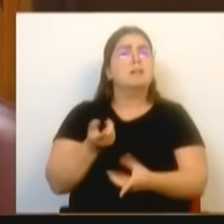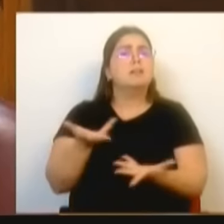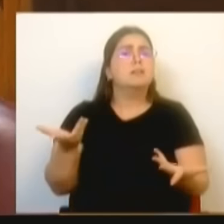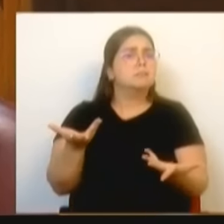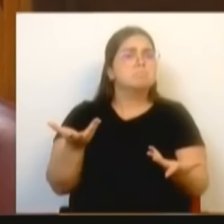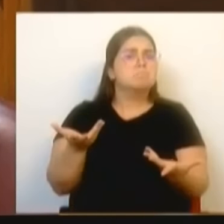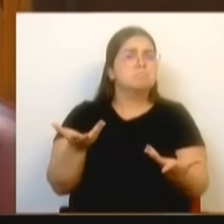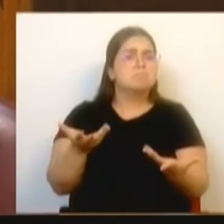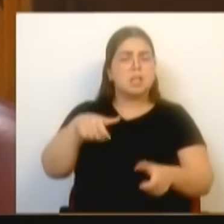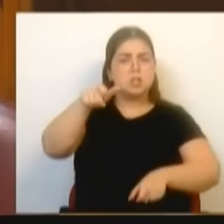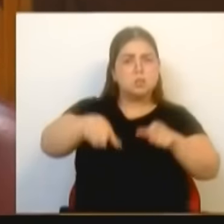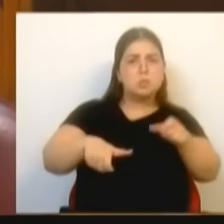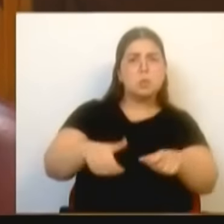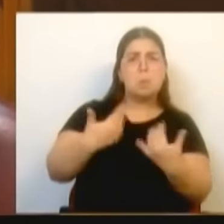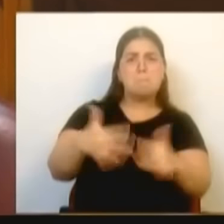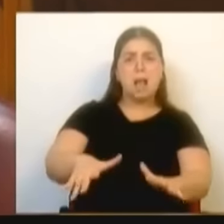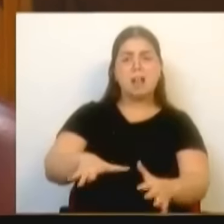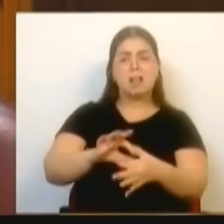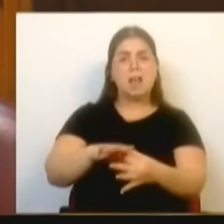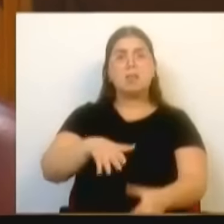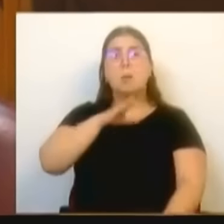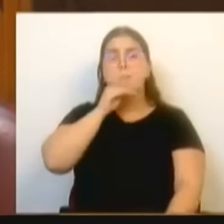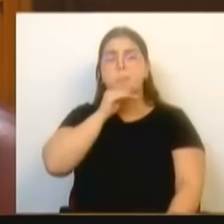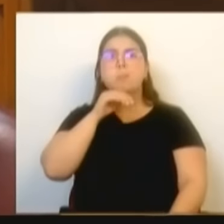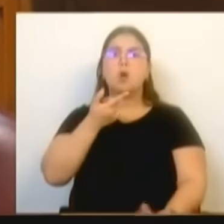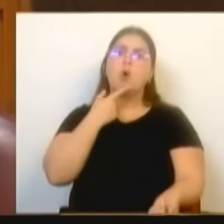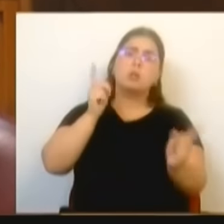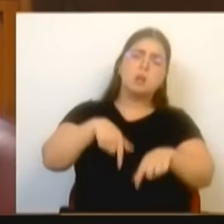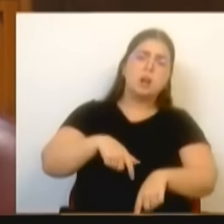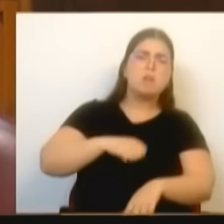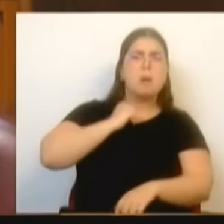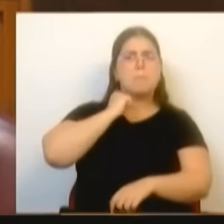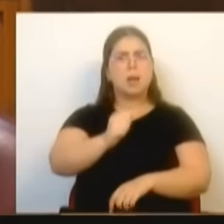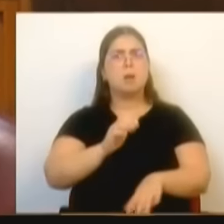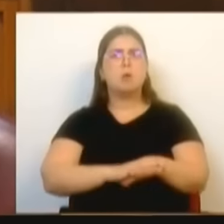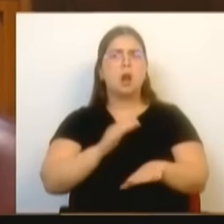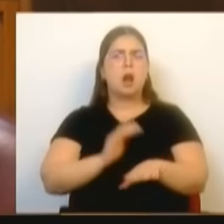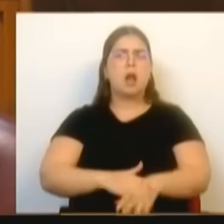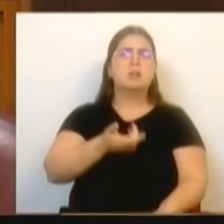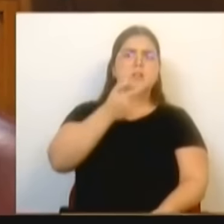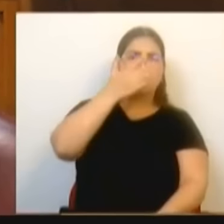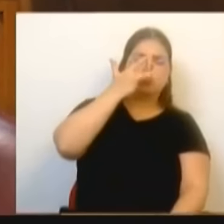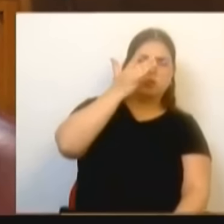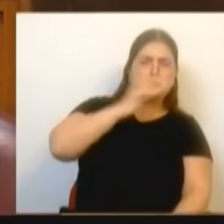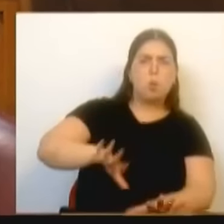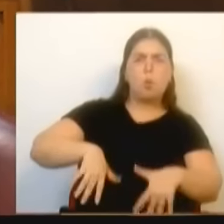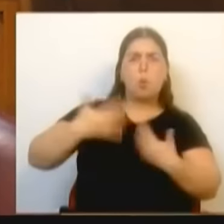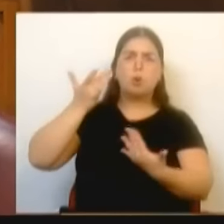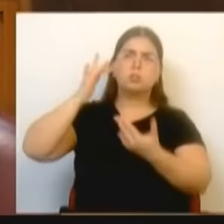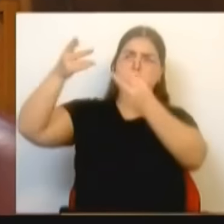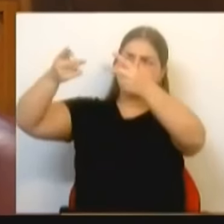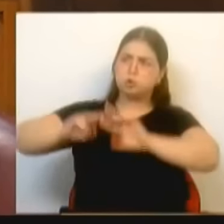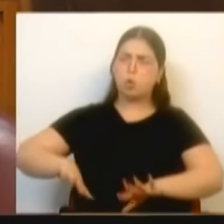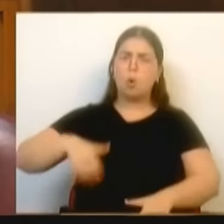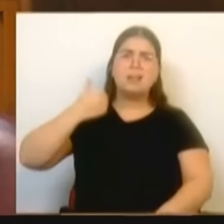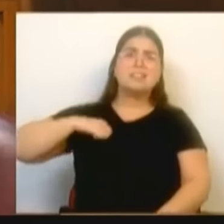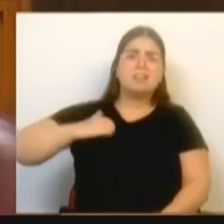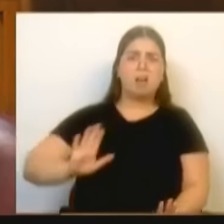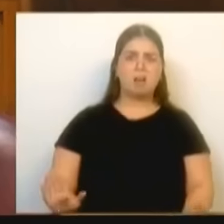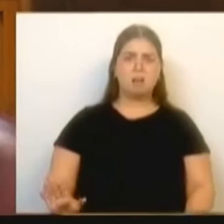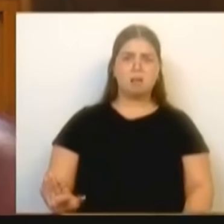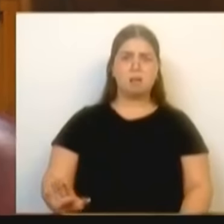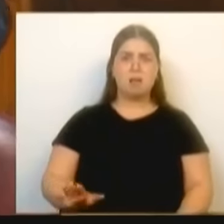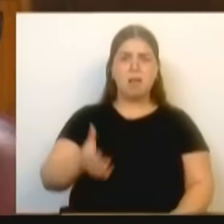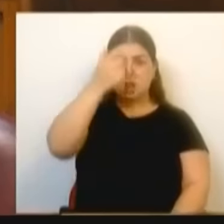malvados da polícia voltaram a atacar porque era negro, porque era cigano ou porque era imigrante. Não. O lugar da história desse